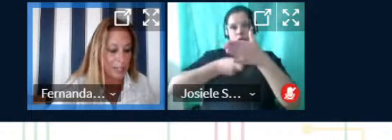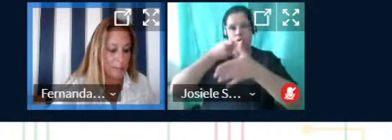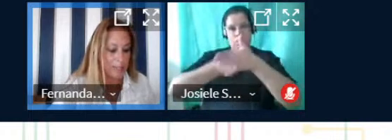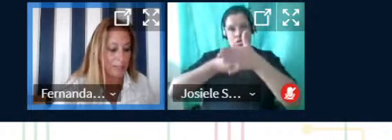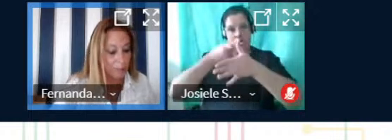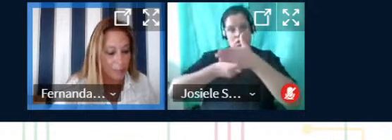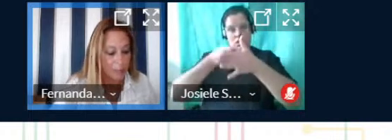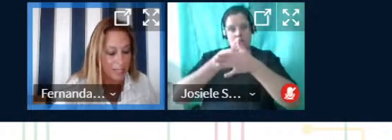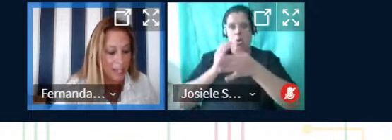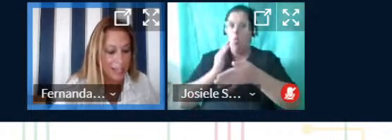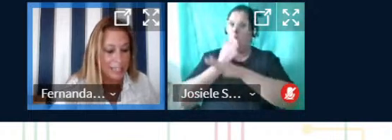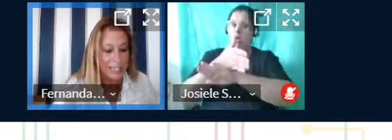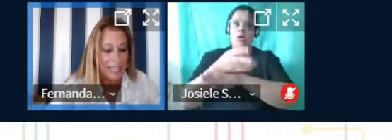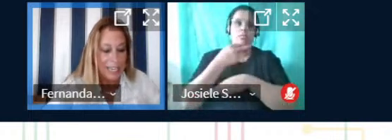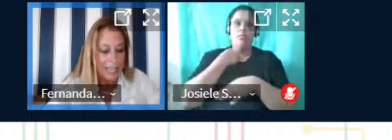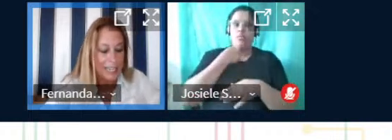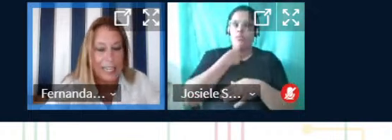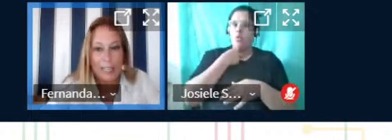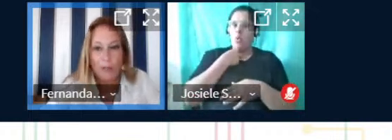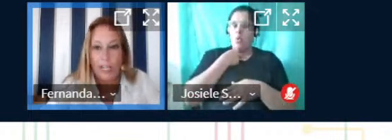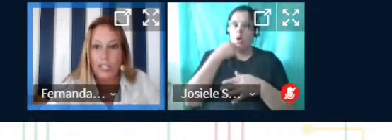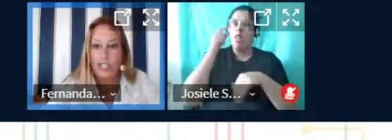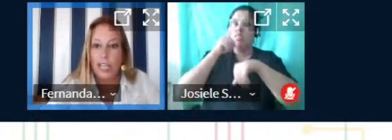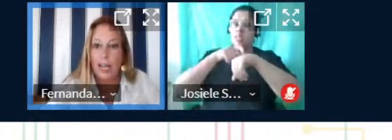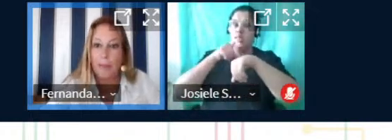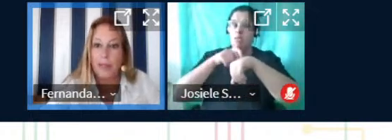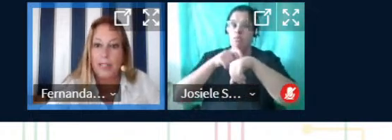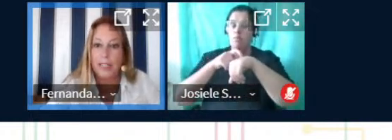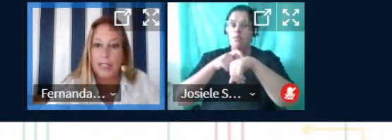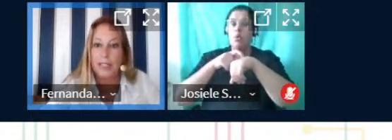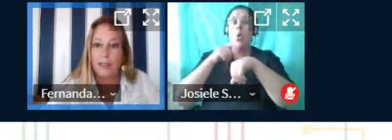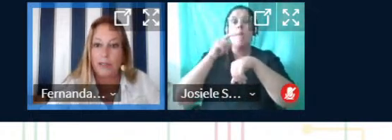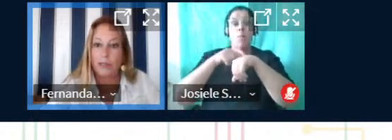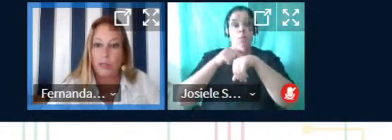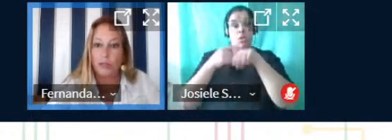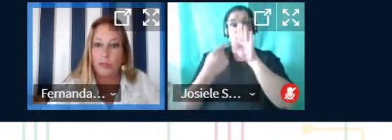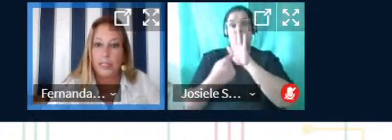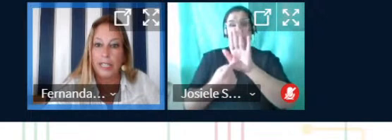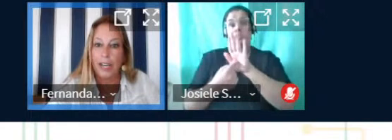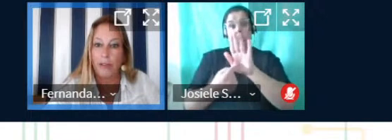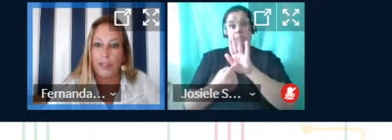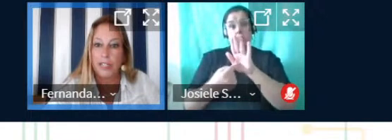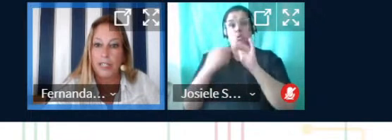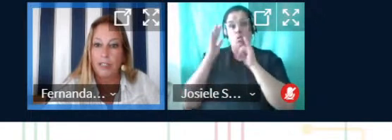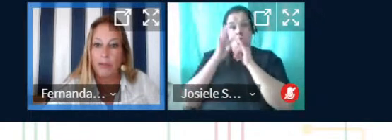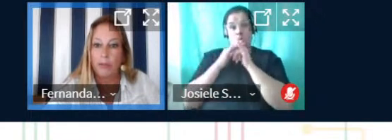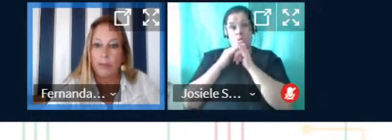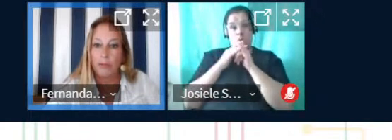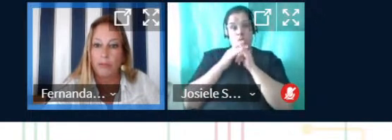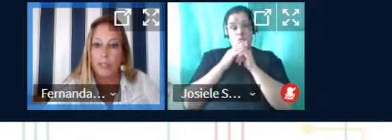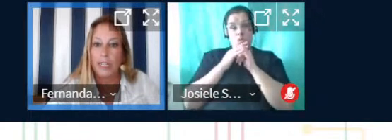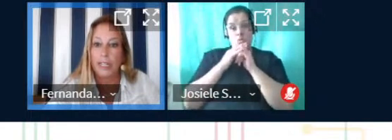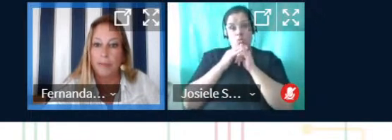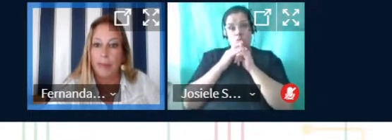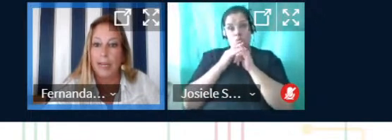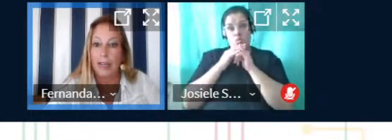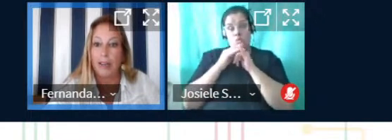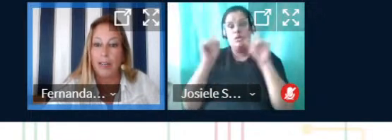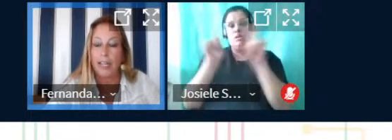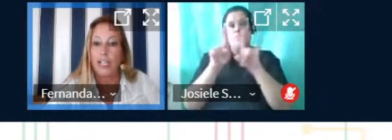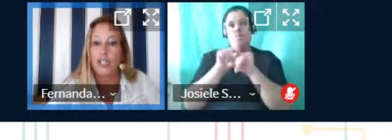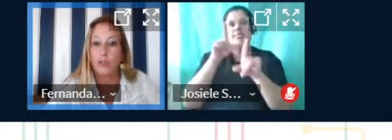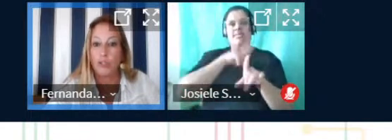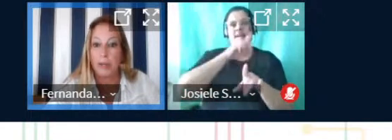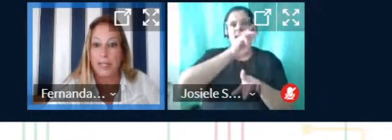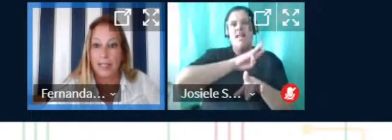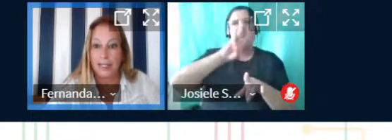ultrapassar, e durante a apresentação no YouTube será oferecido um link para